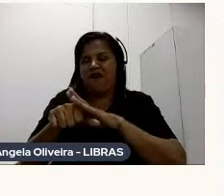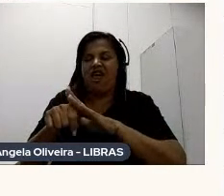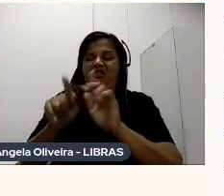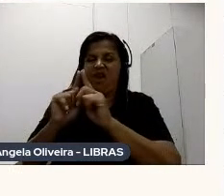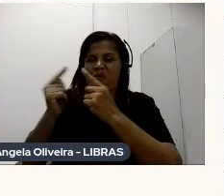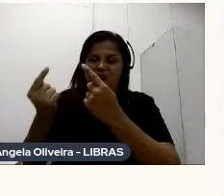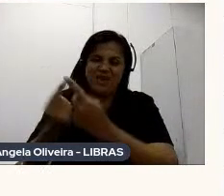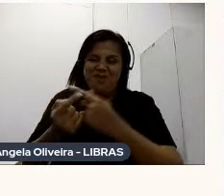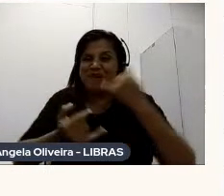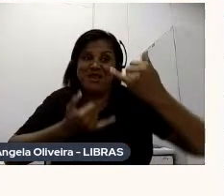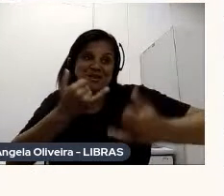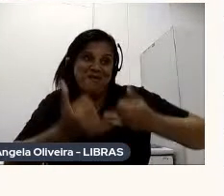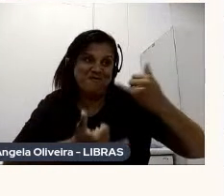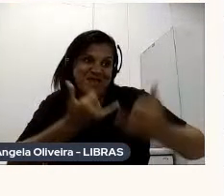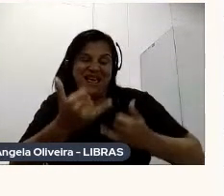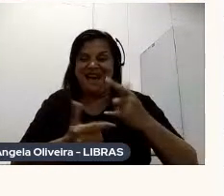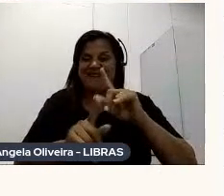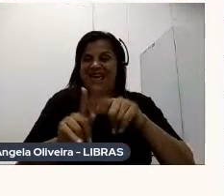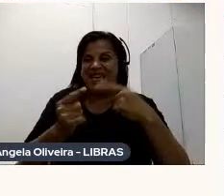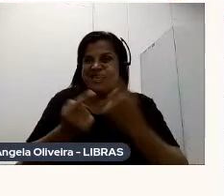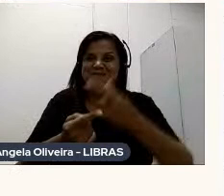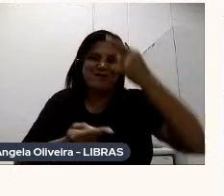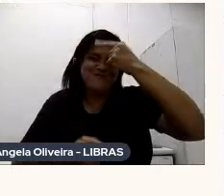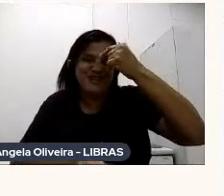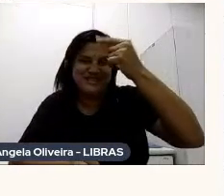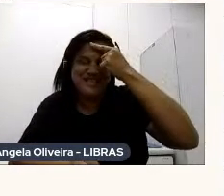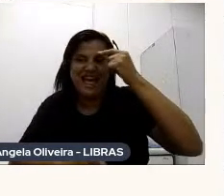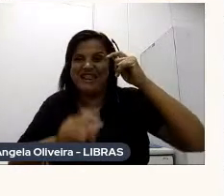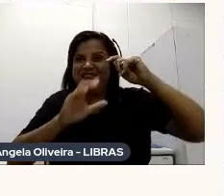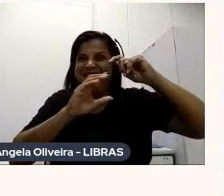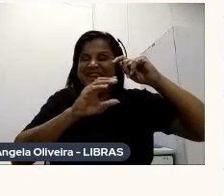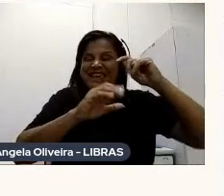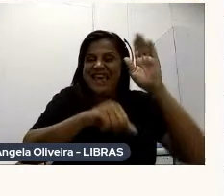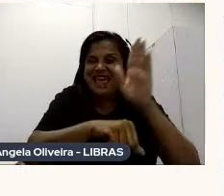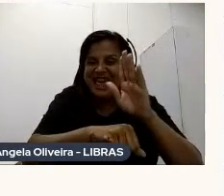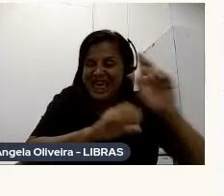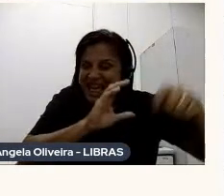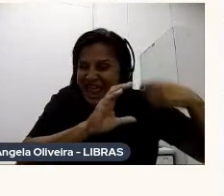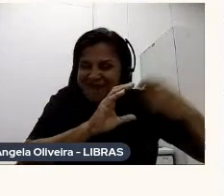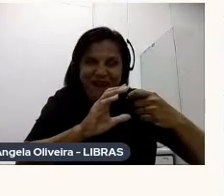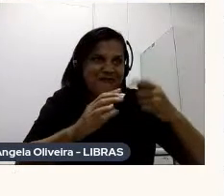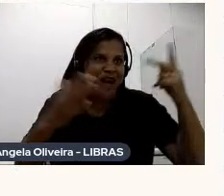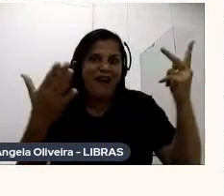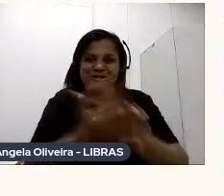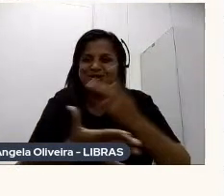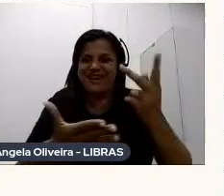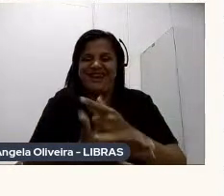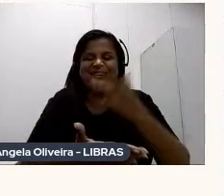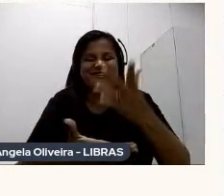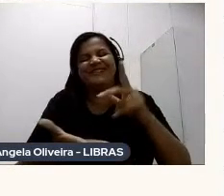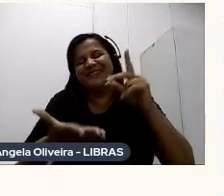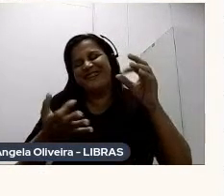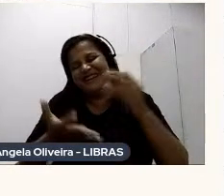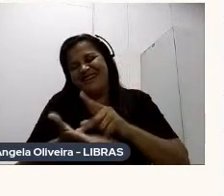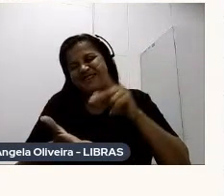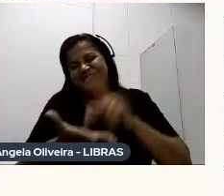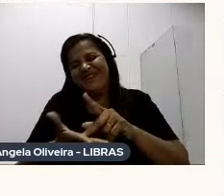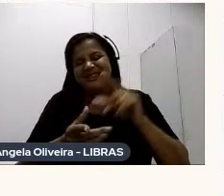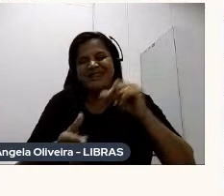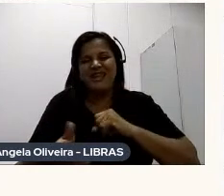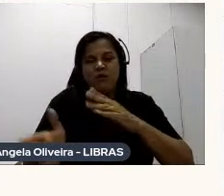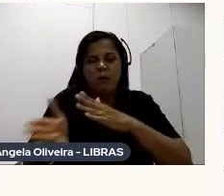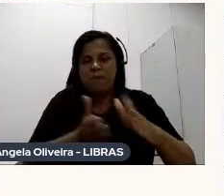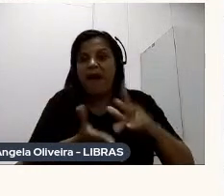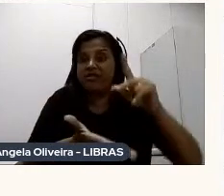a gente era Equipe de universitários Que ia lá gravar E dava tudo errado E que realmente Tem uma parte de verdade Assim sabe